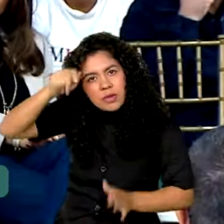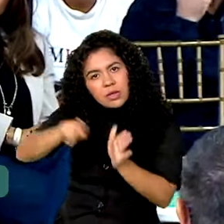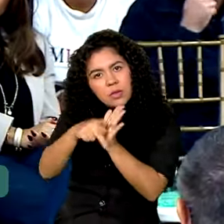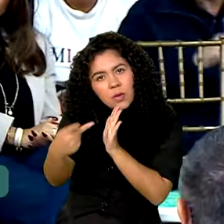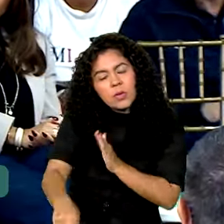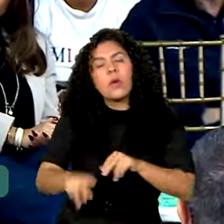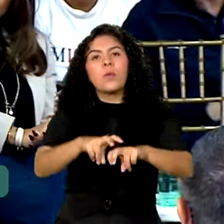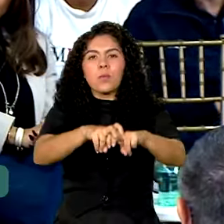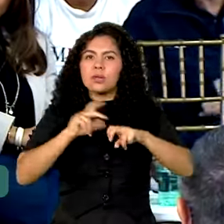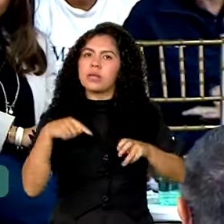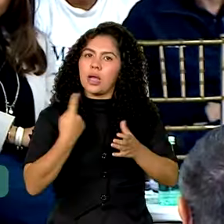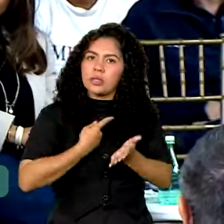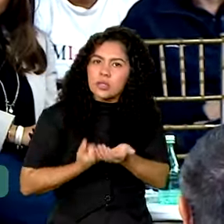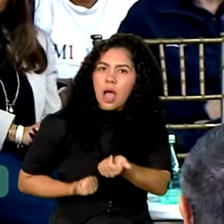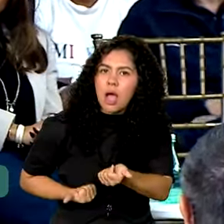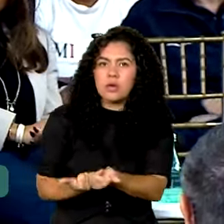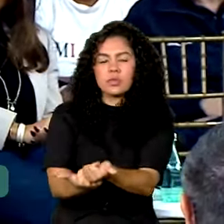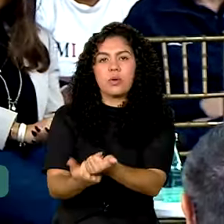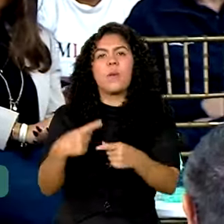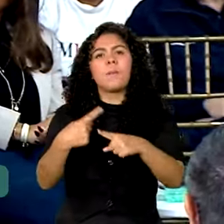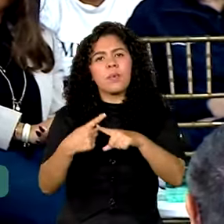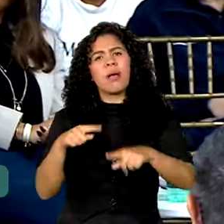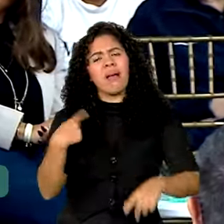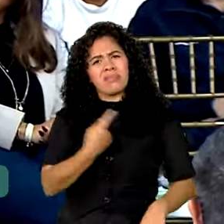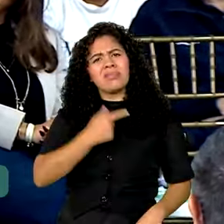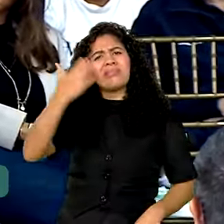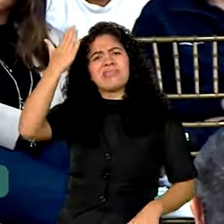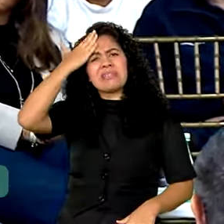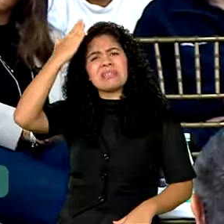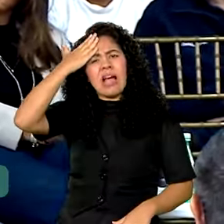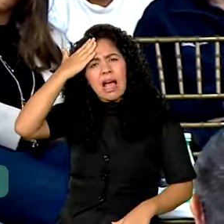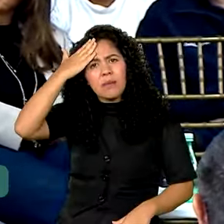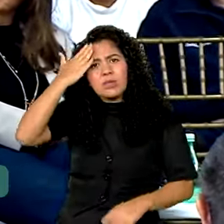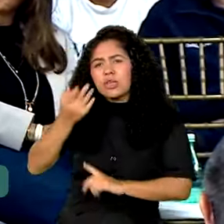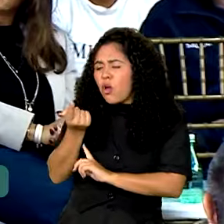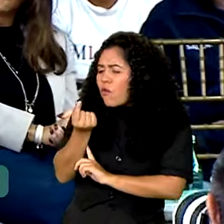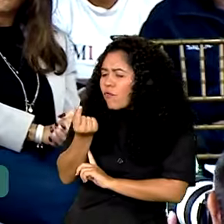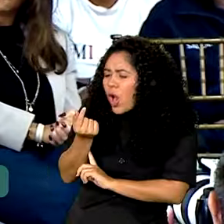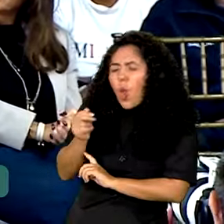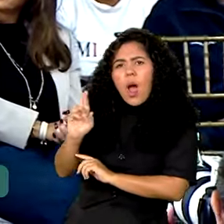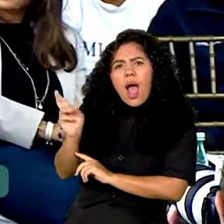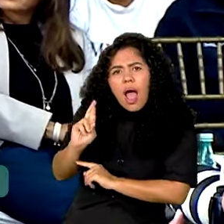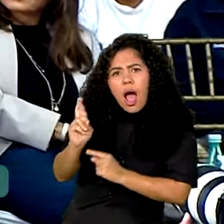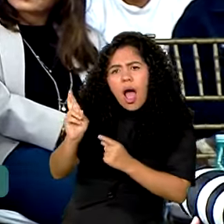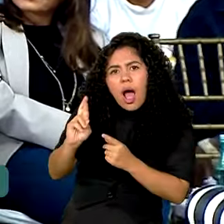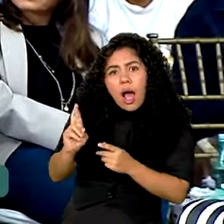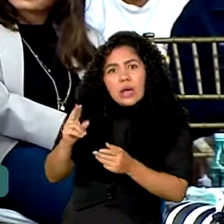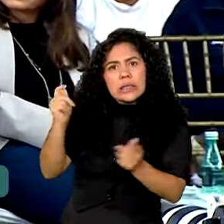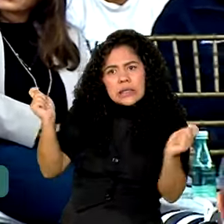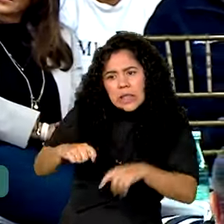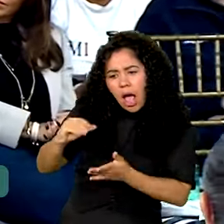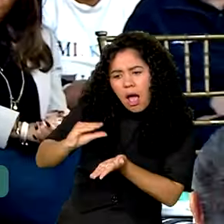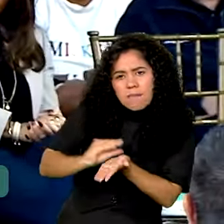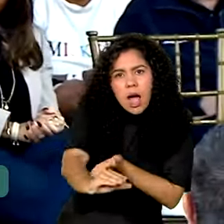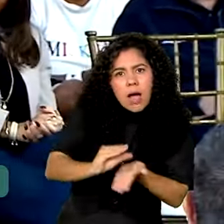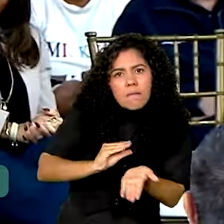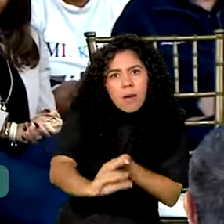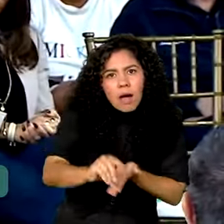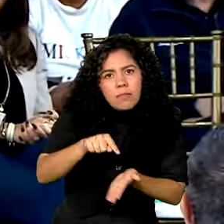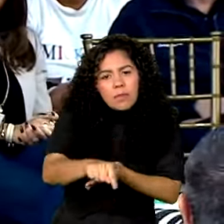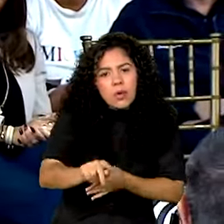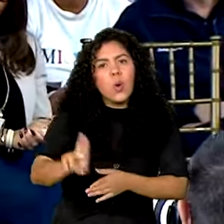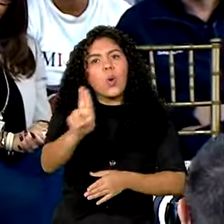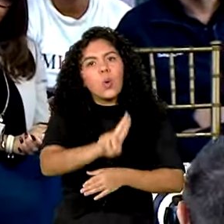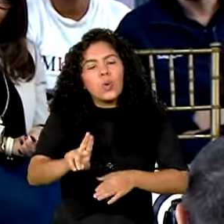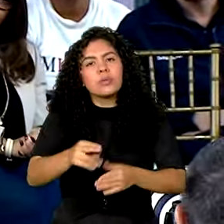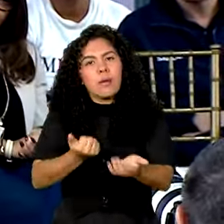gente ajuda a Prefeitura. Porque a gente sabe que cada real que chega aqui nessa cidade é aplicada em